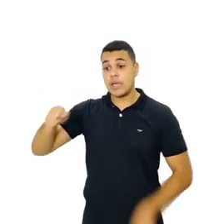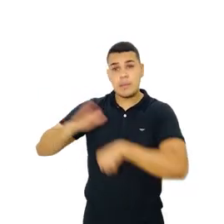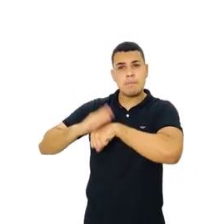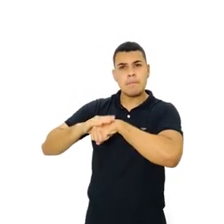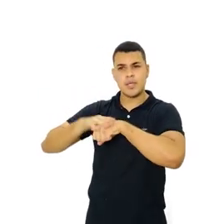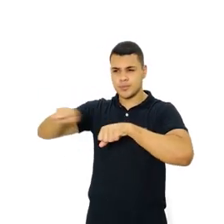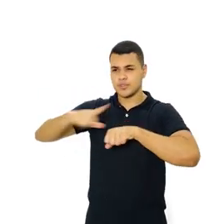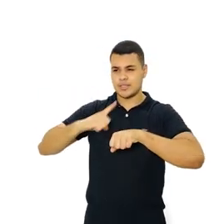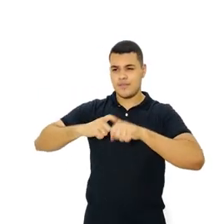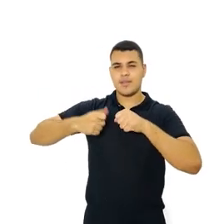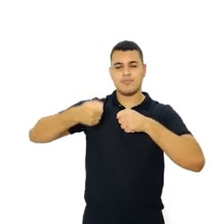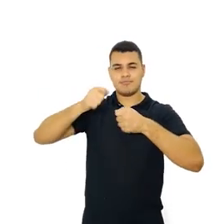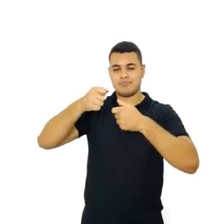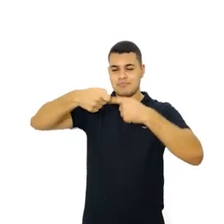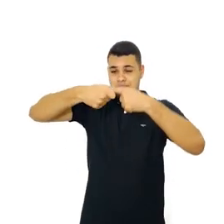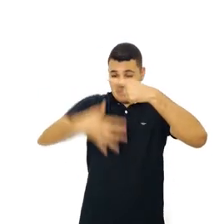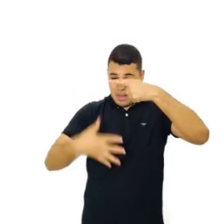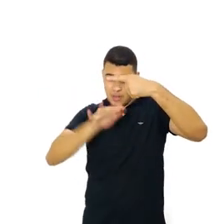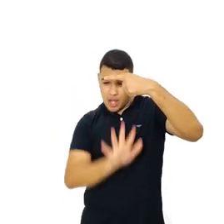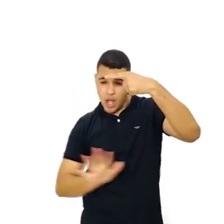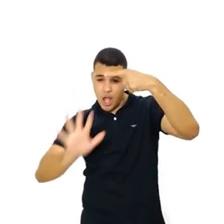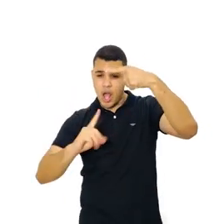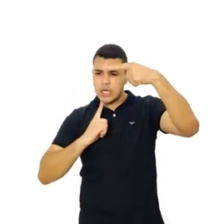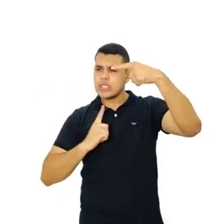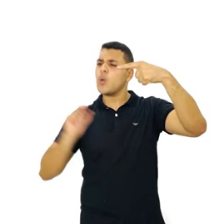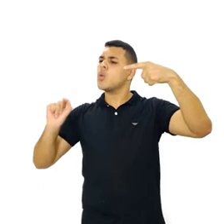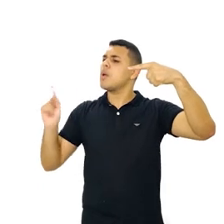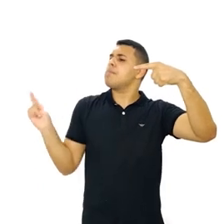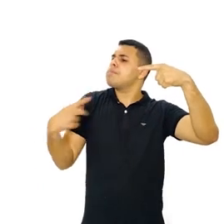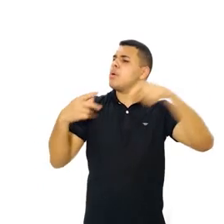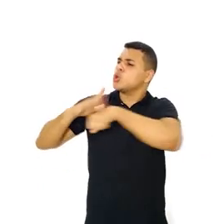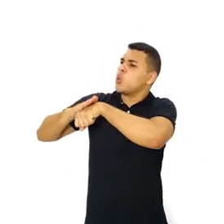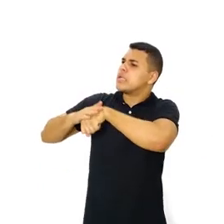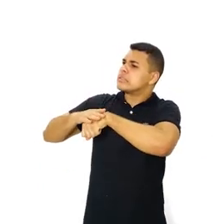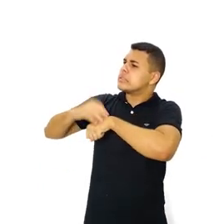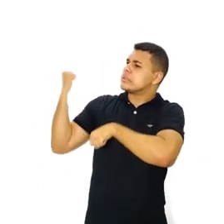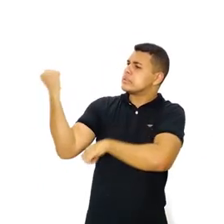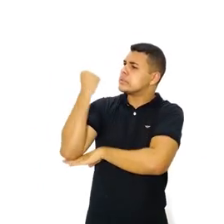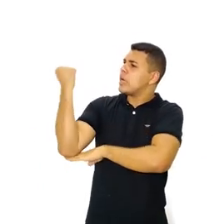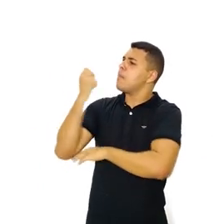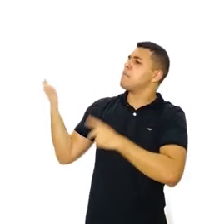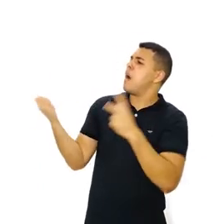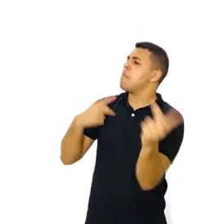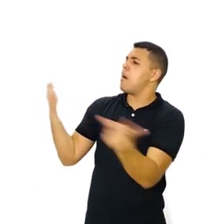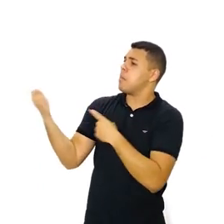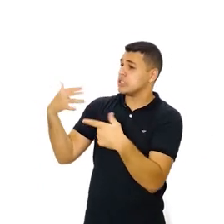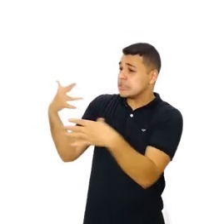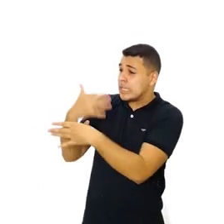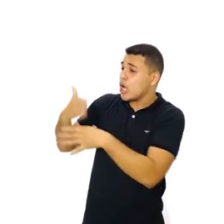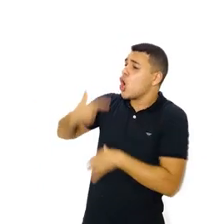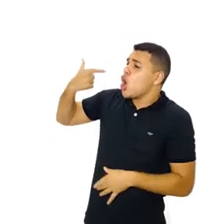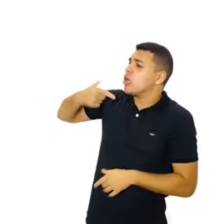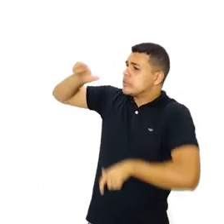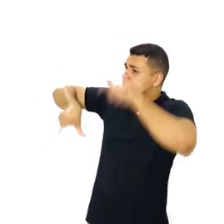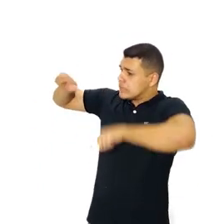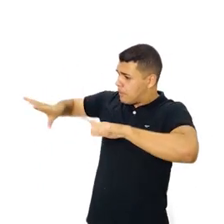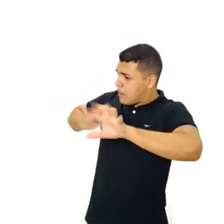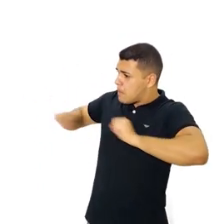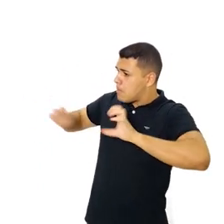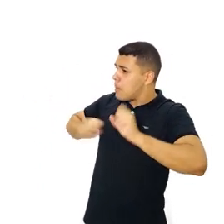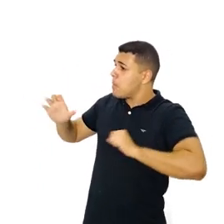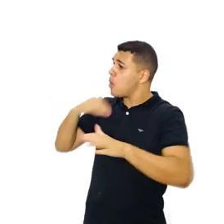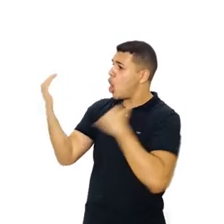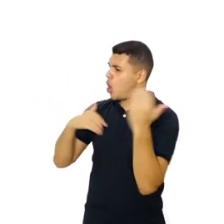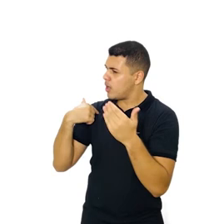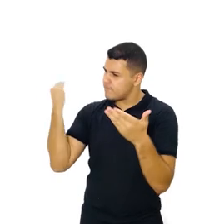desenhou à mão o mapa e plotou no mapa as mortes por cólera que estava assolando a cidade